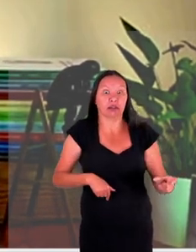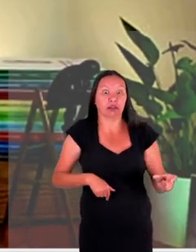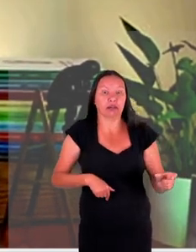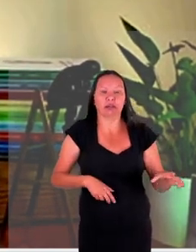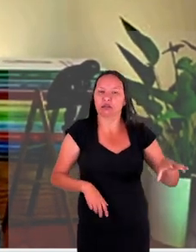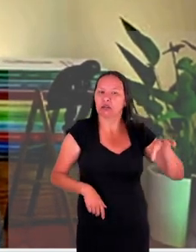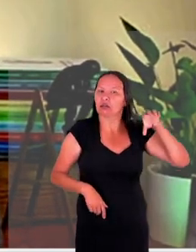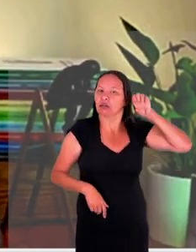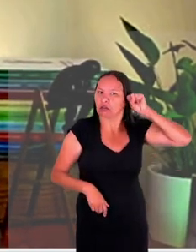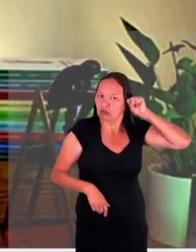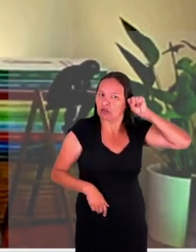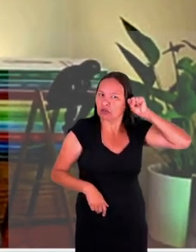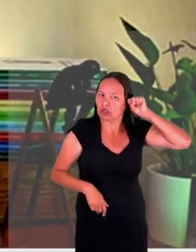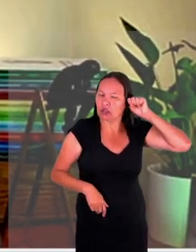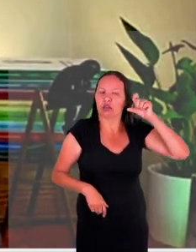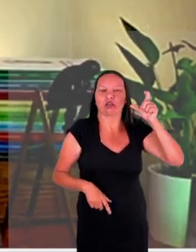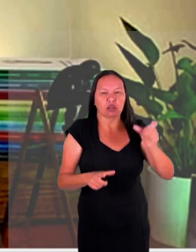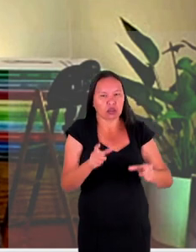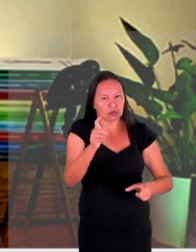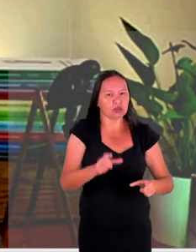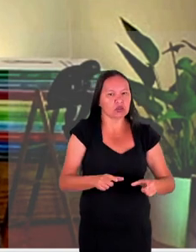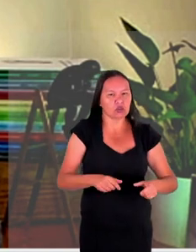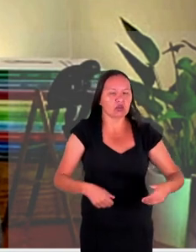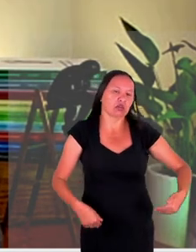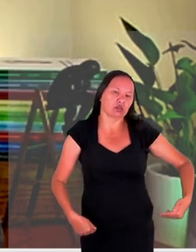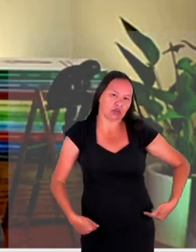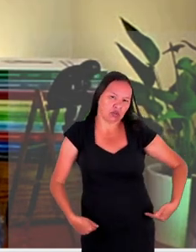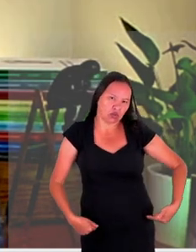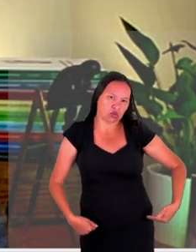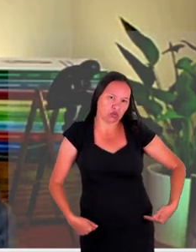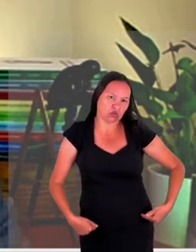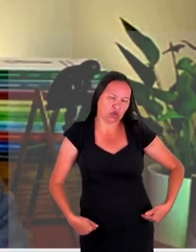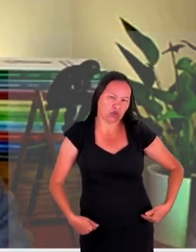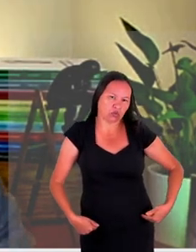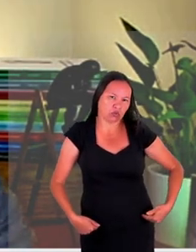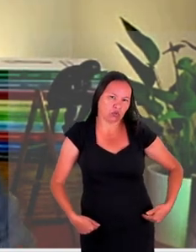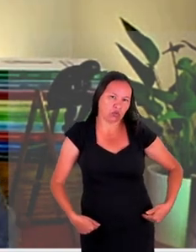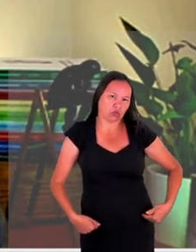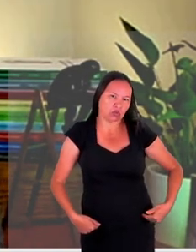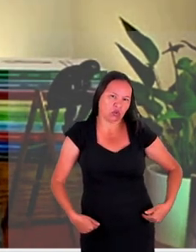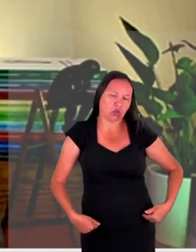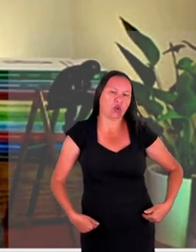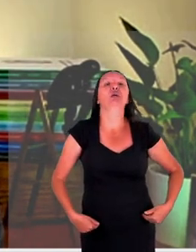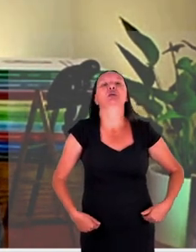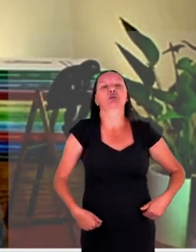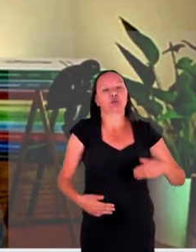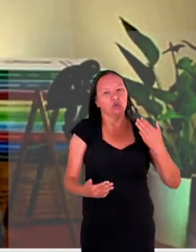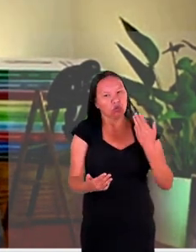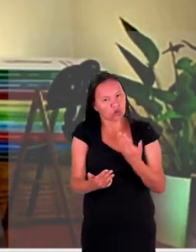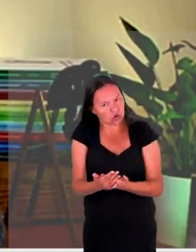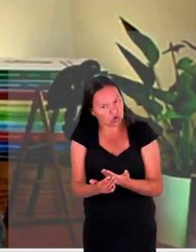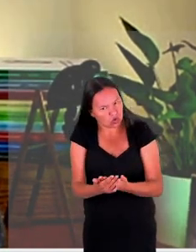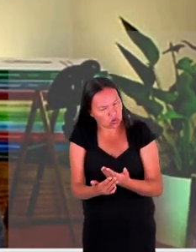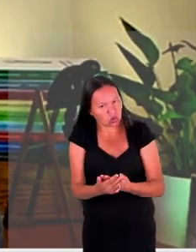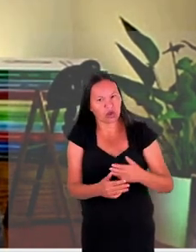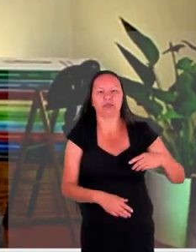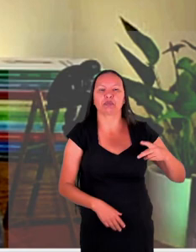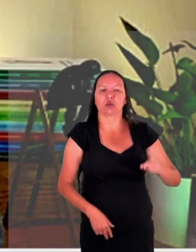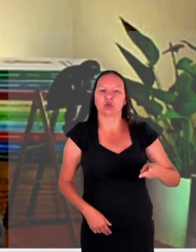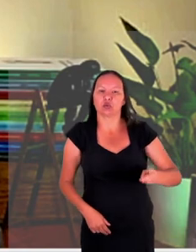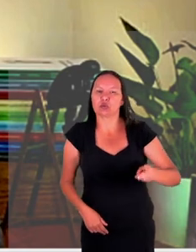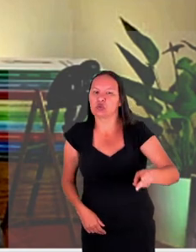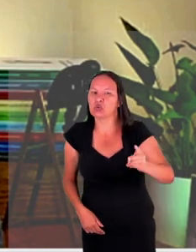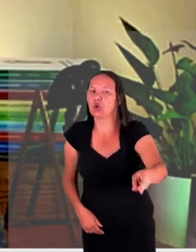empaticamente deve ouvir empaticamente para evitar repetir erros que essas pessoas foram forçadas a ter que